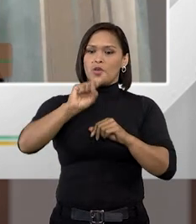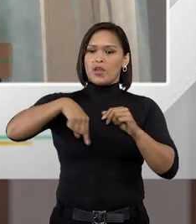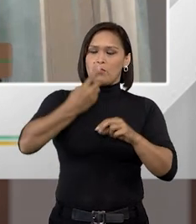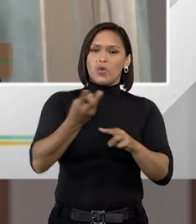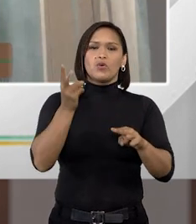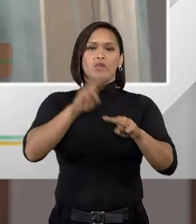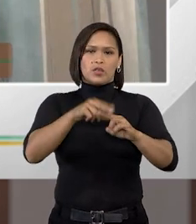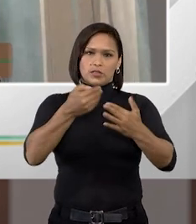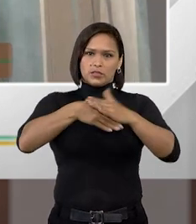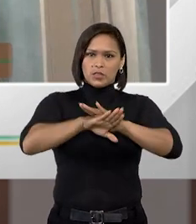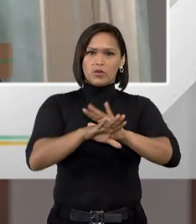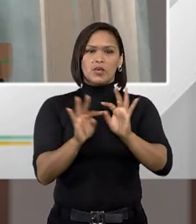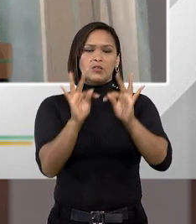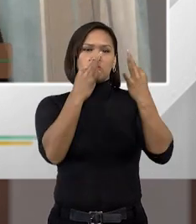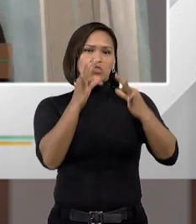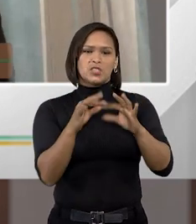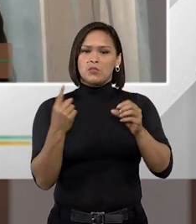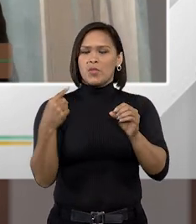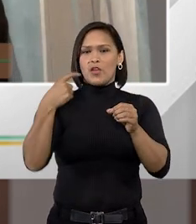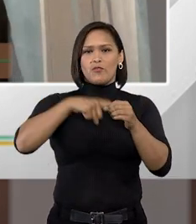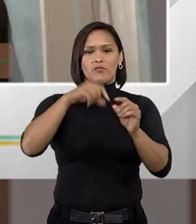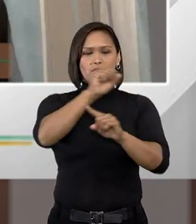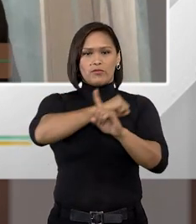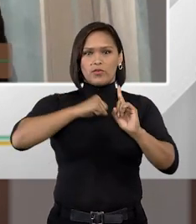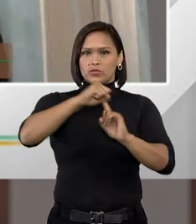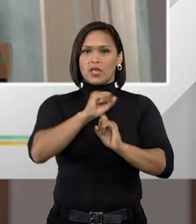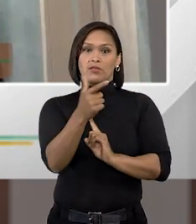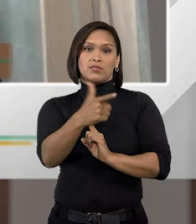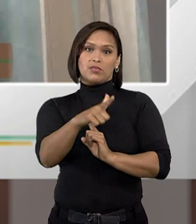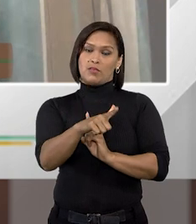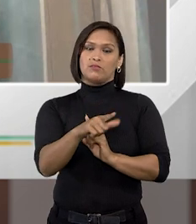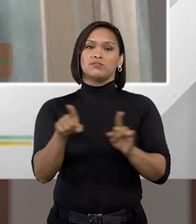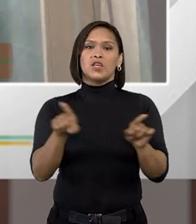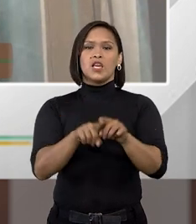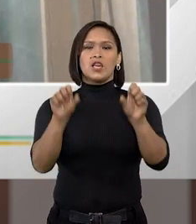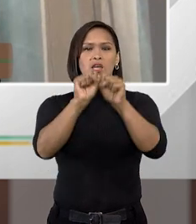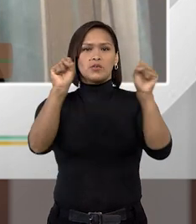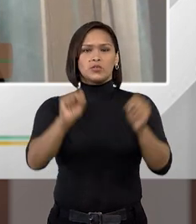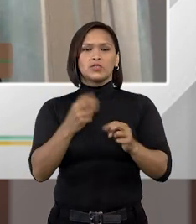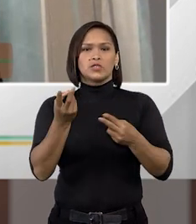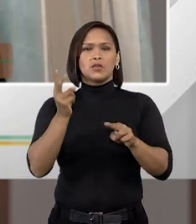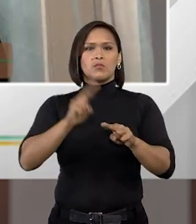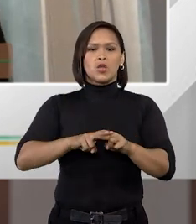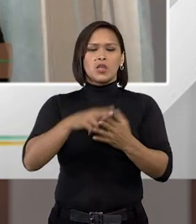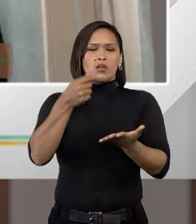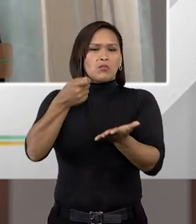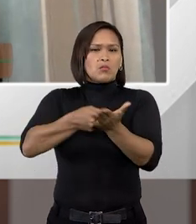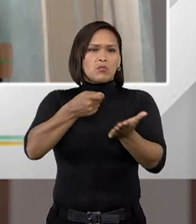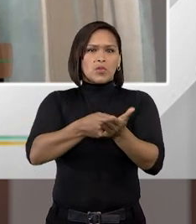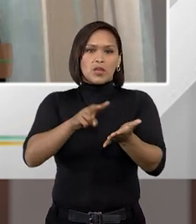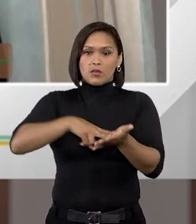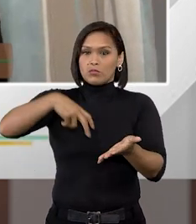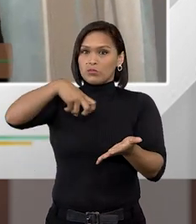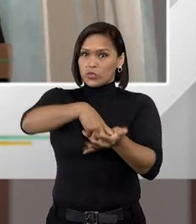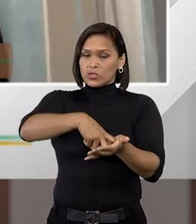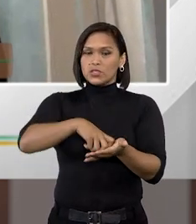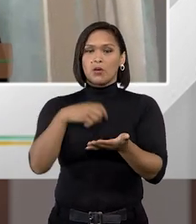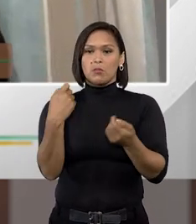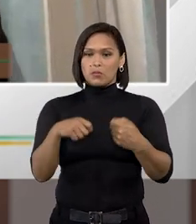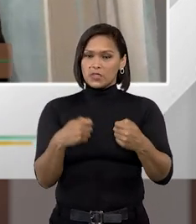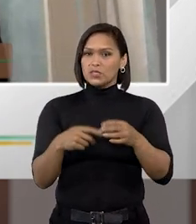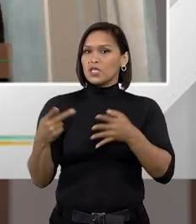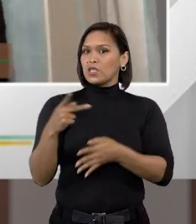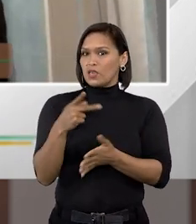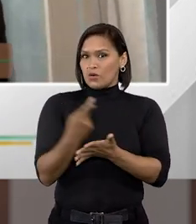após a condenação. Não se trata mais de ressocializar o indivíduo. Se trata de um sistema que não aplica a punição da forma que deve ser